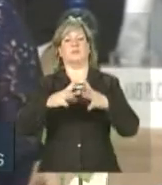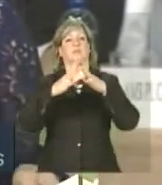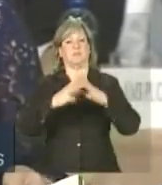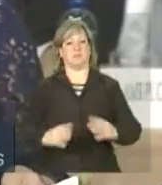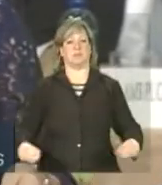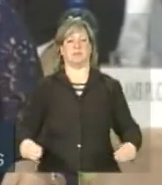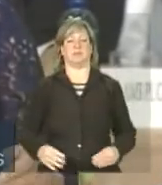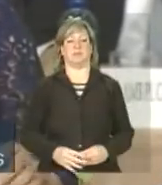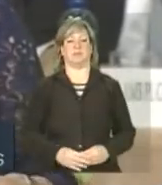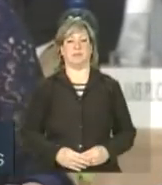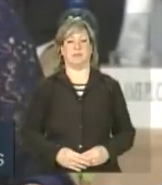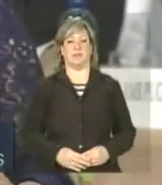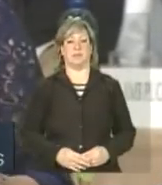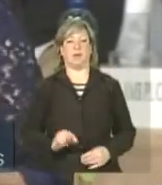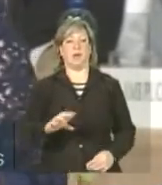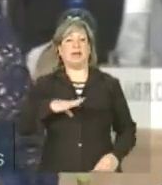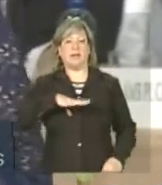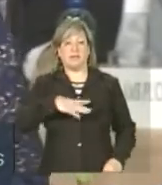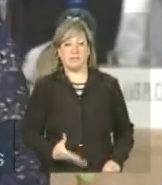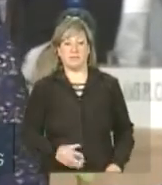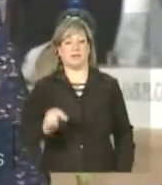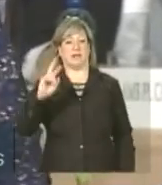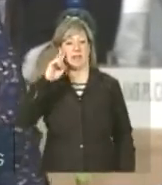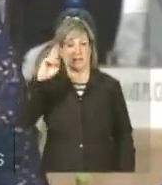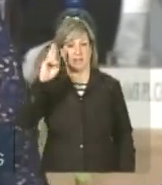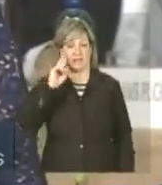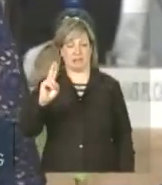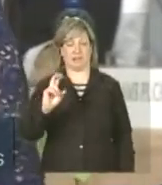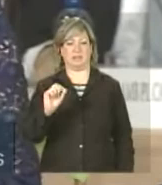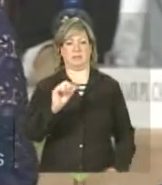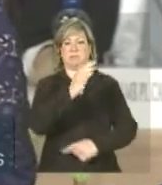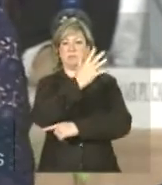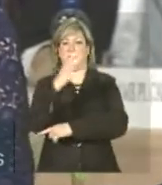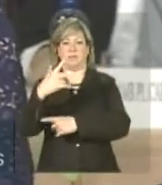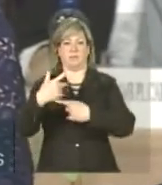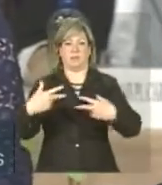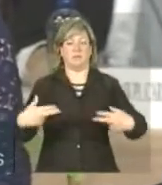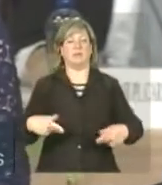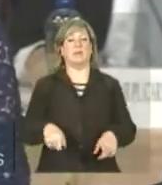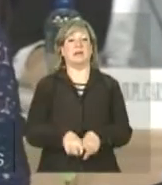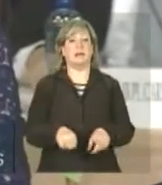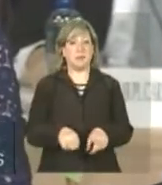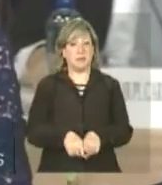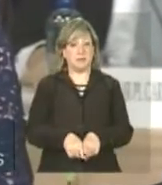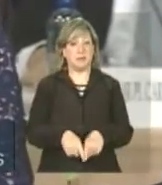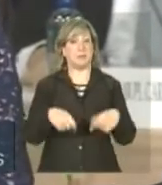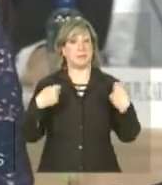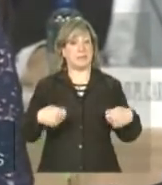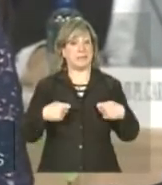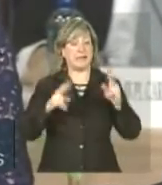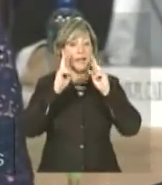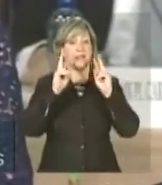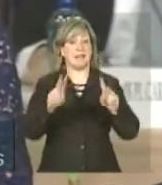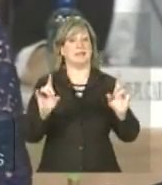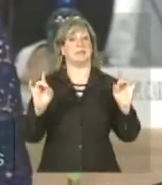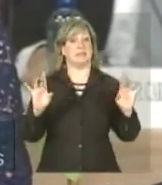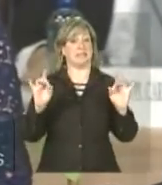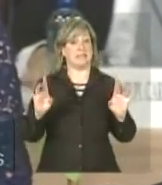Os desafios da liderança ambiental exigem uma atenção especial